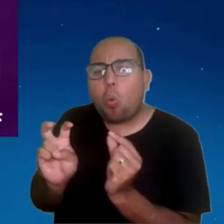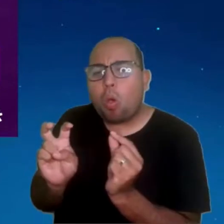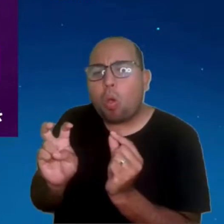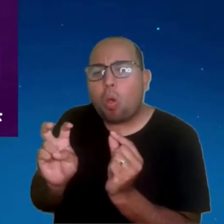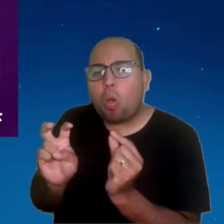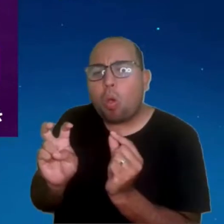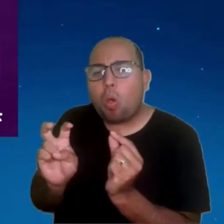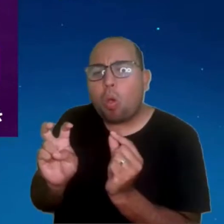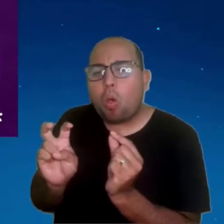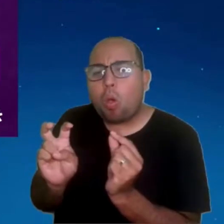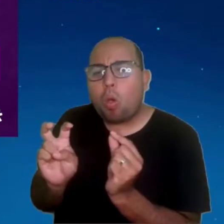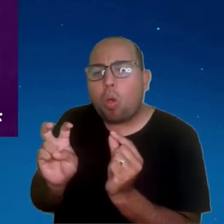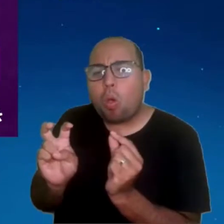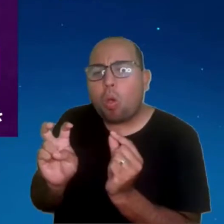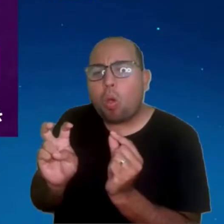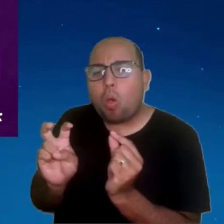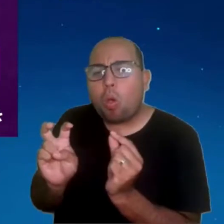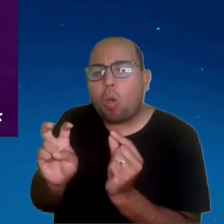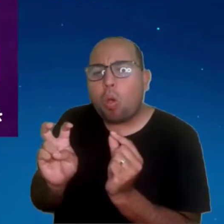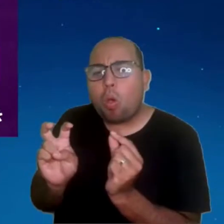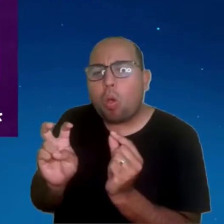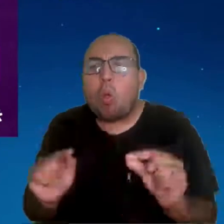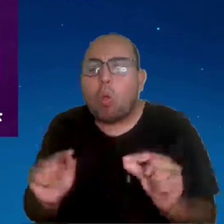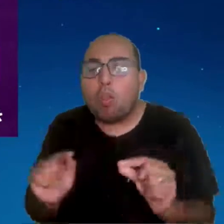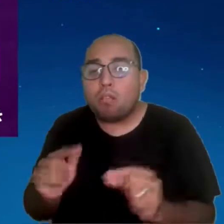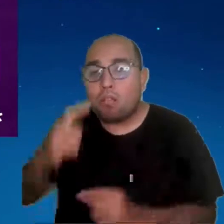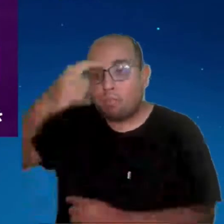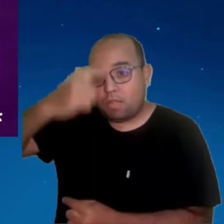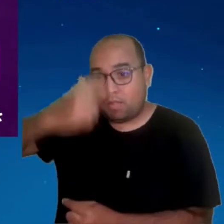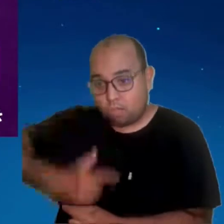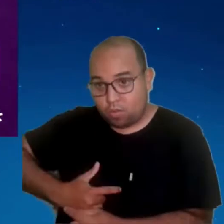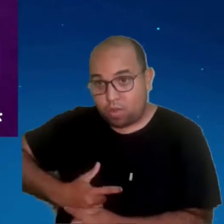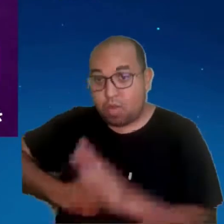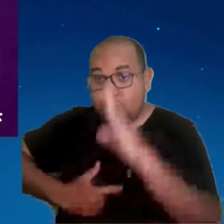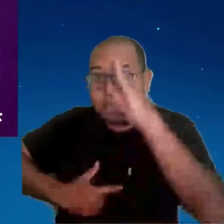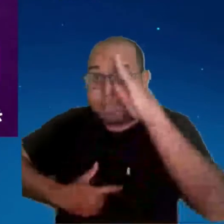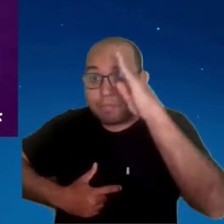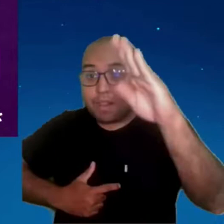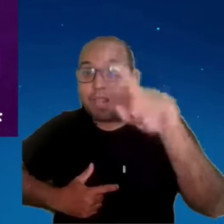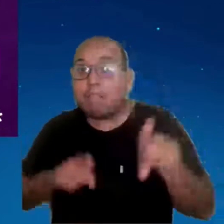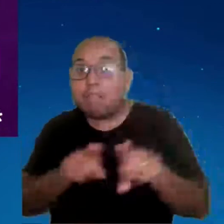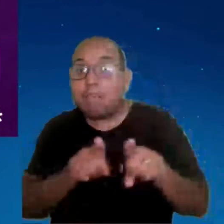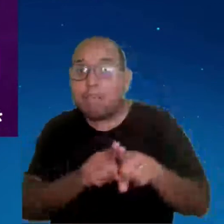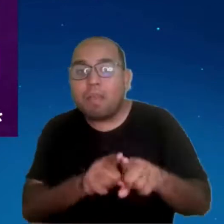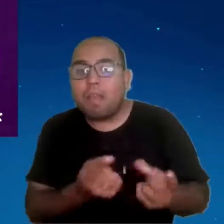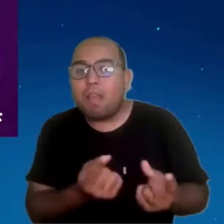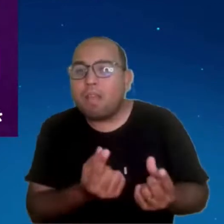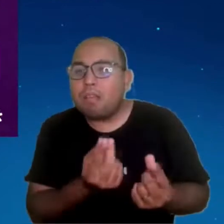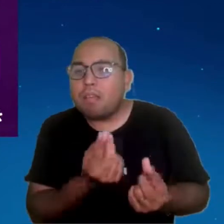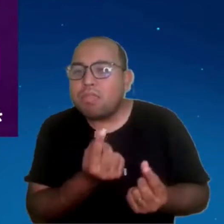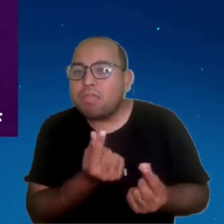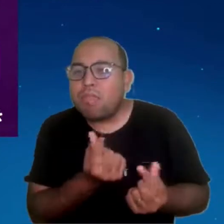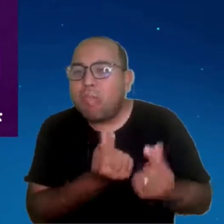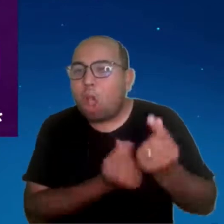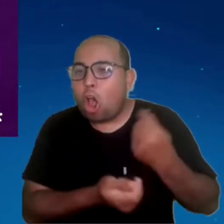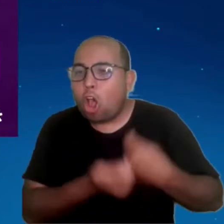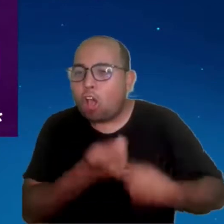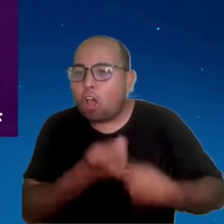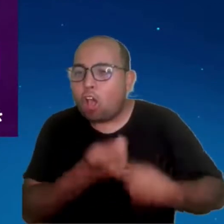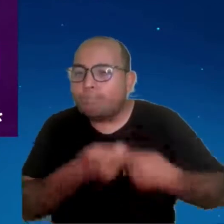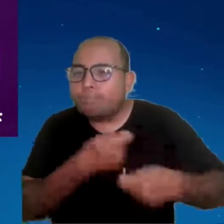dia a dia? Não só na pessoa física, mas principalmente para o business. Eu estou no B2B, ali na Vivo.